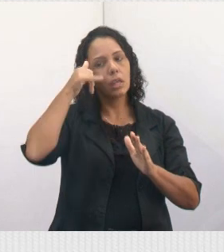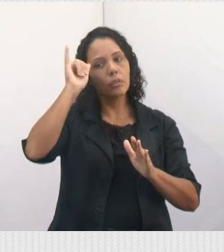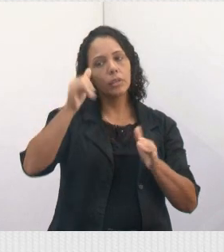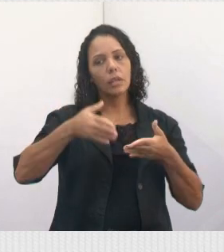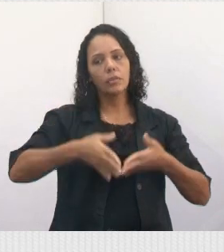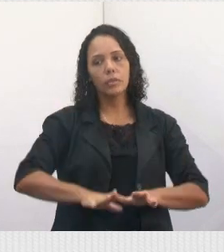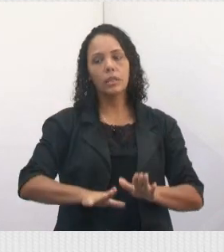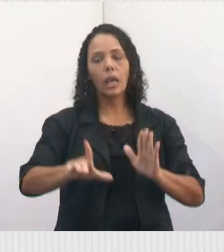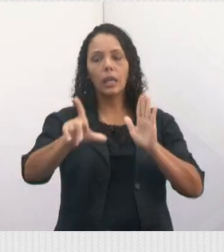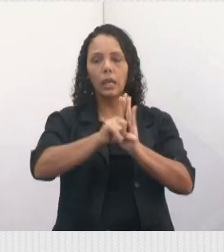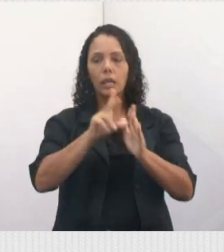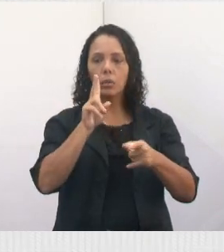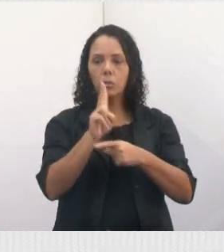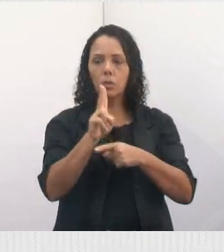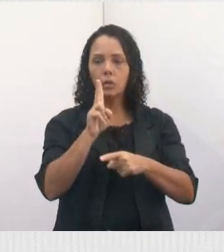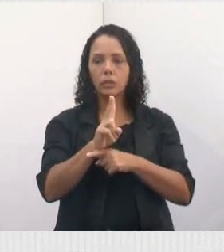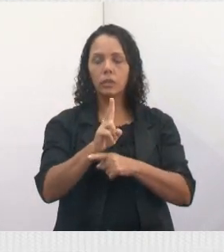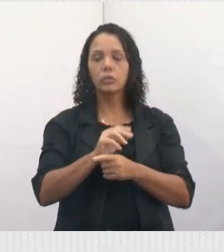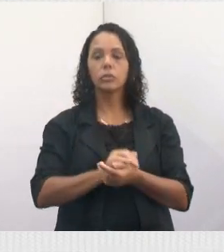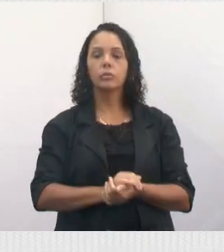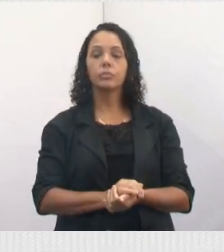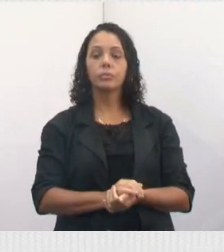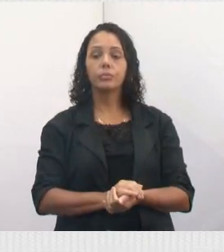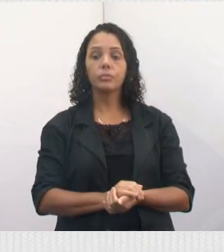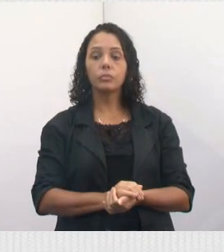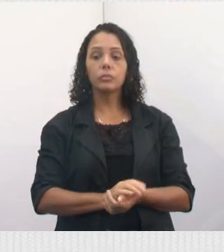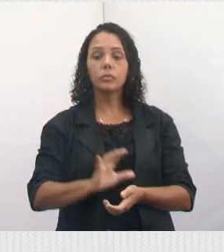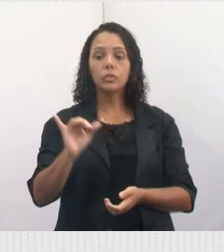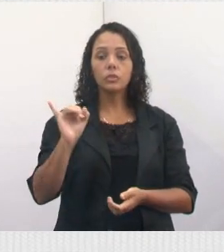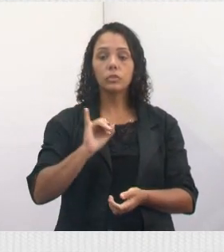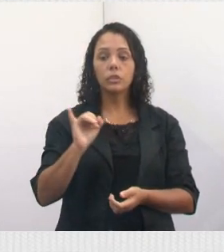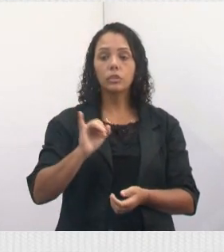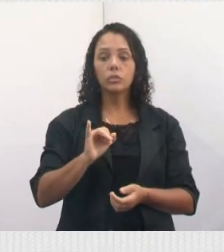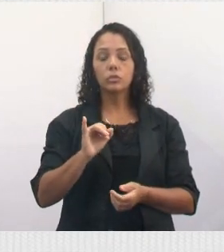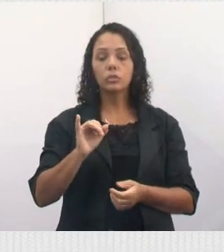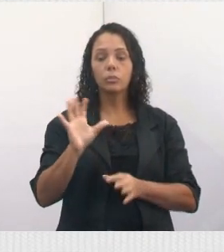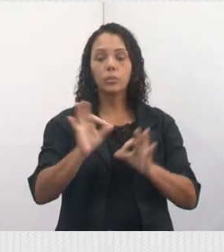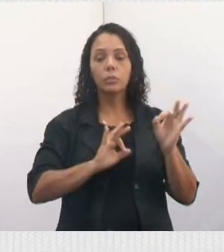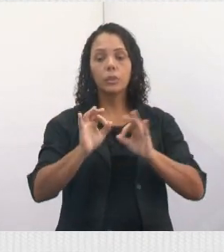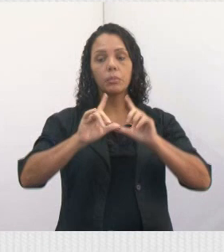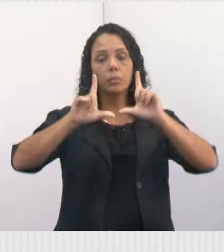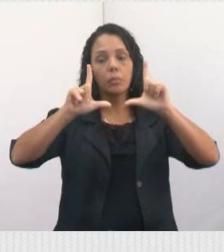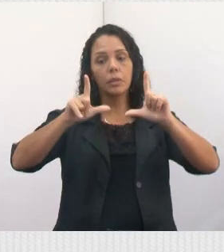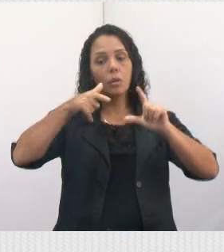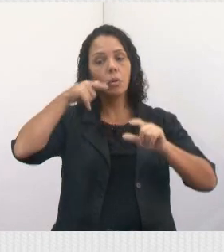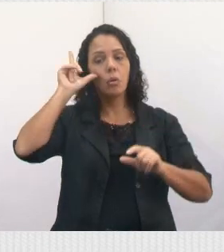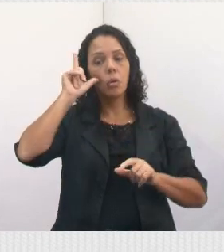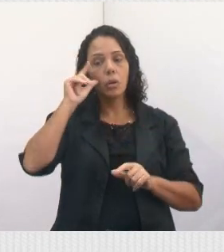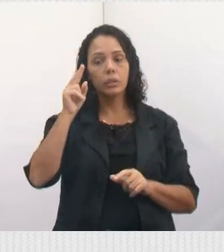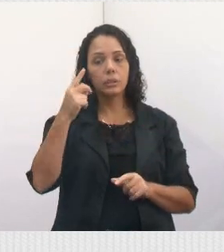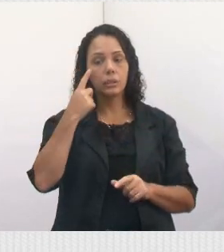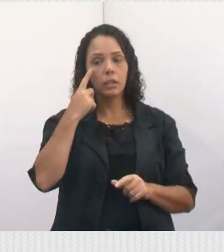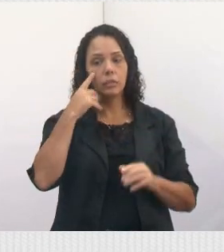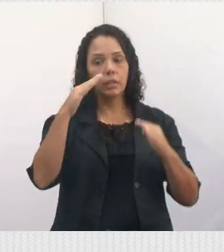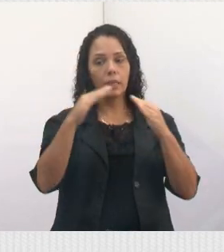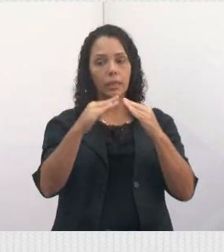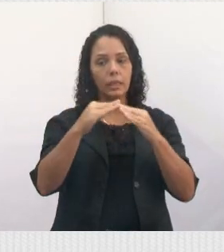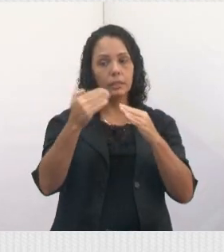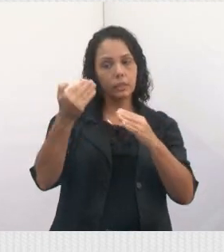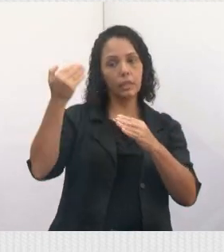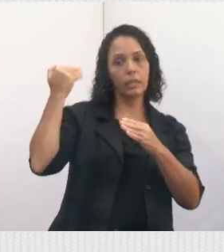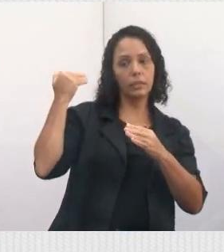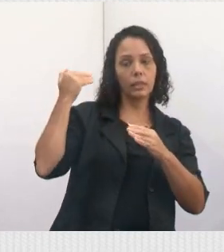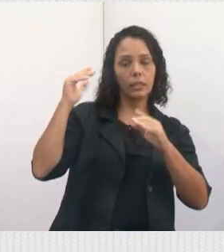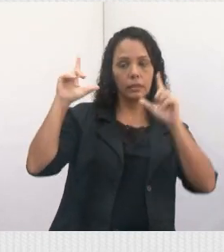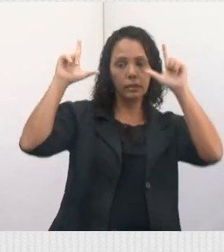colocar o vídeo número 3, por favor. Gente, olha só, colocamos uma plaquinha ontem, tá vendo a casinha aqui atrás de mim? E em cima a